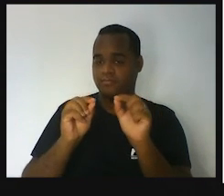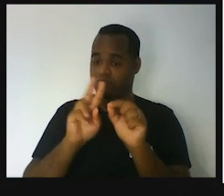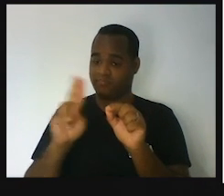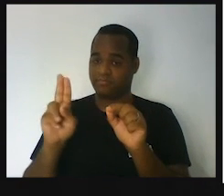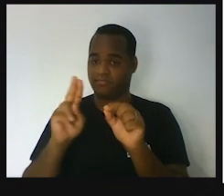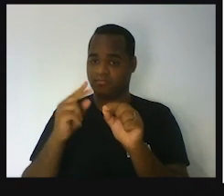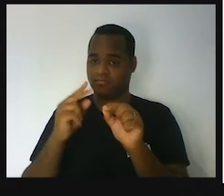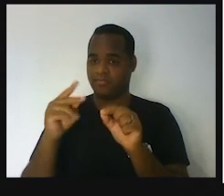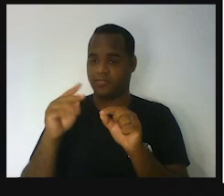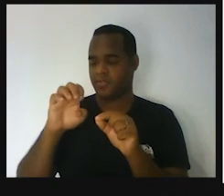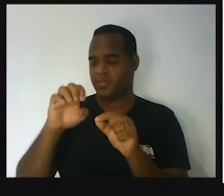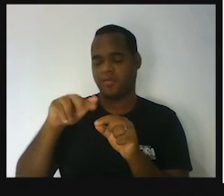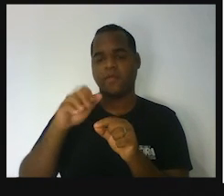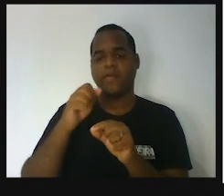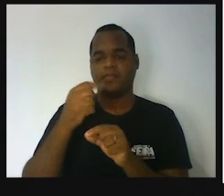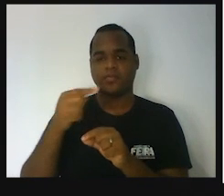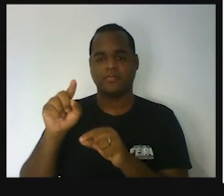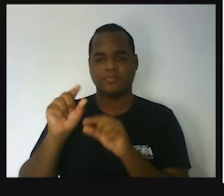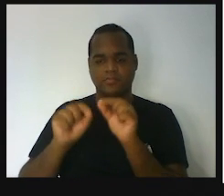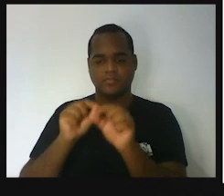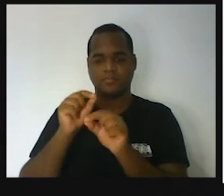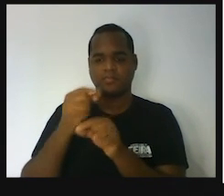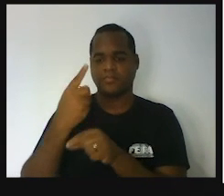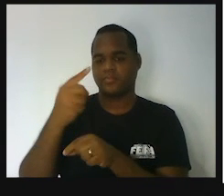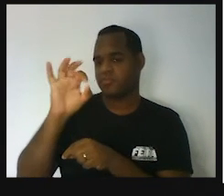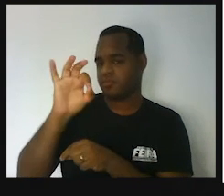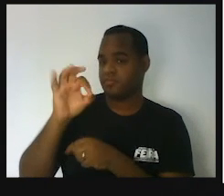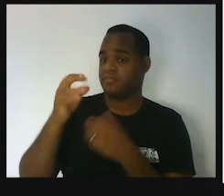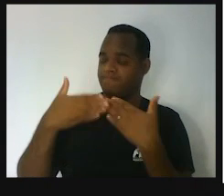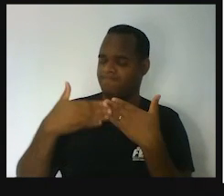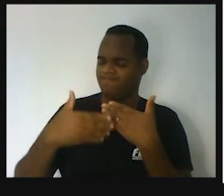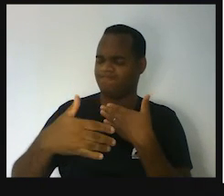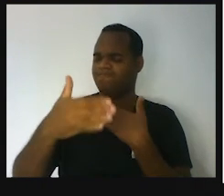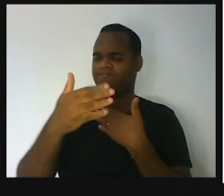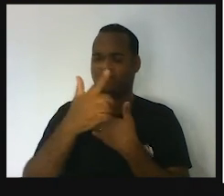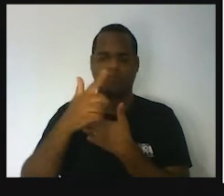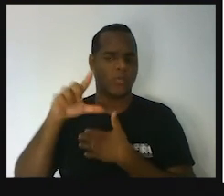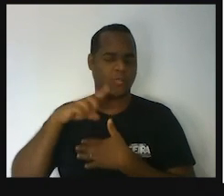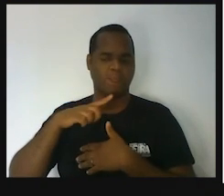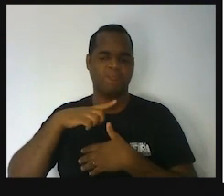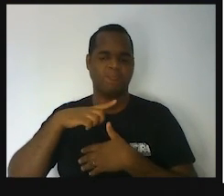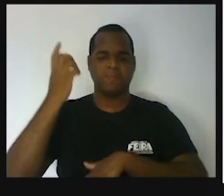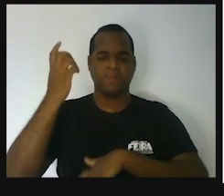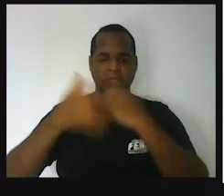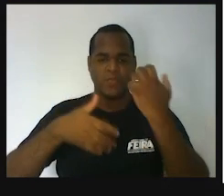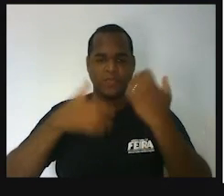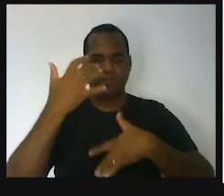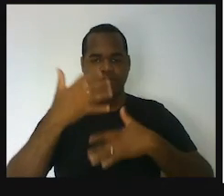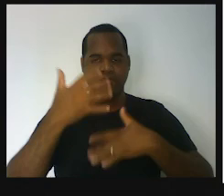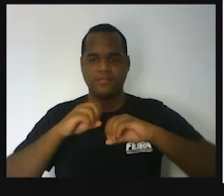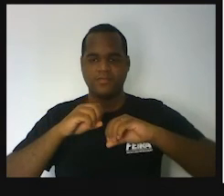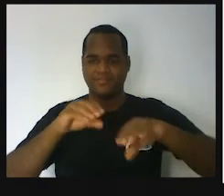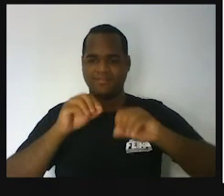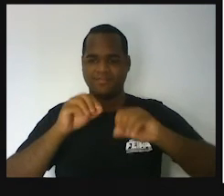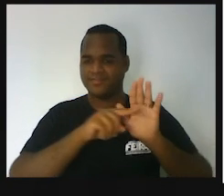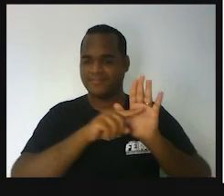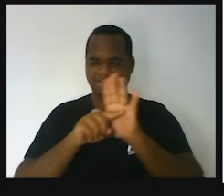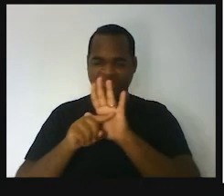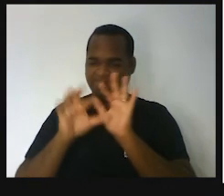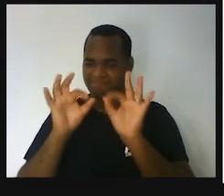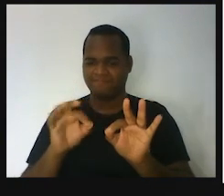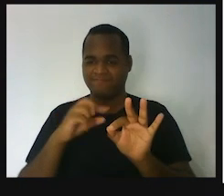equação tá essa parte do grau volta a dizer é uma coisa para se entender um pouco mais a frente tá bom